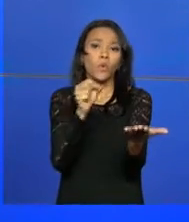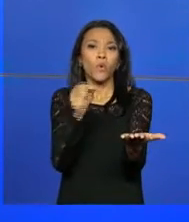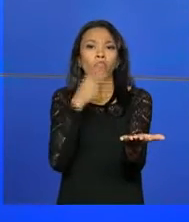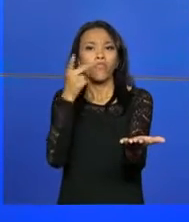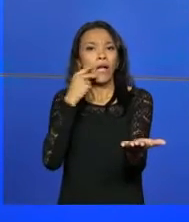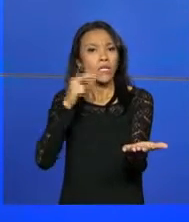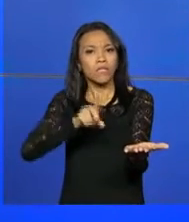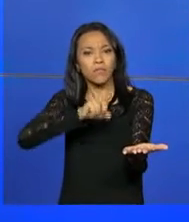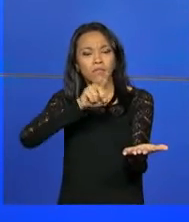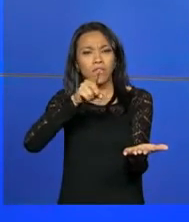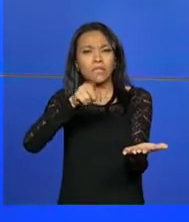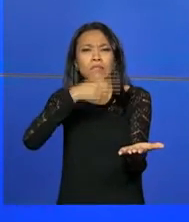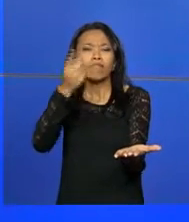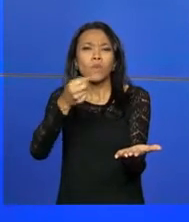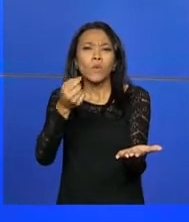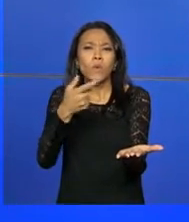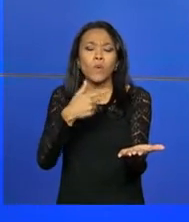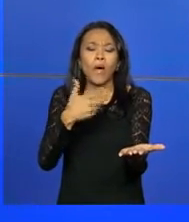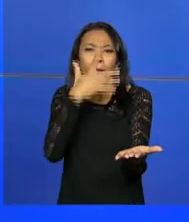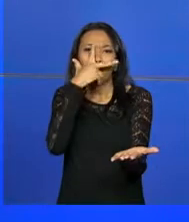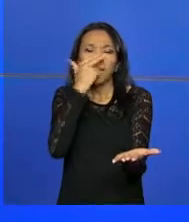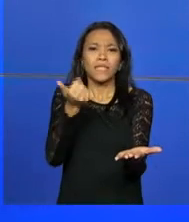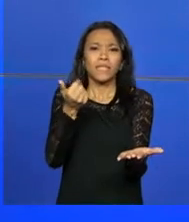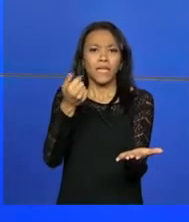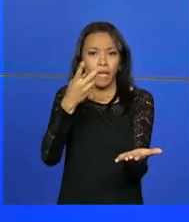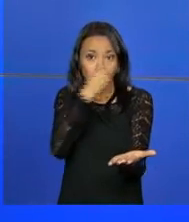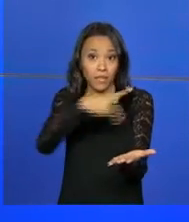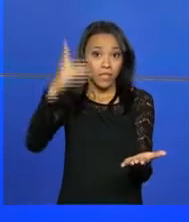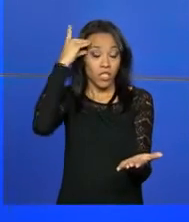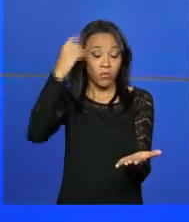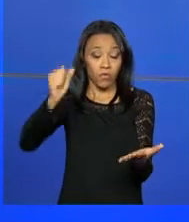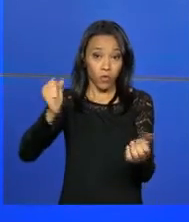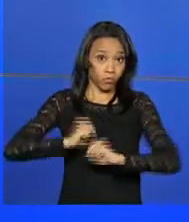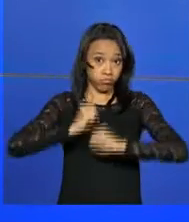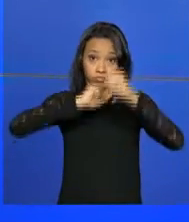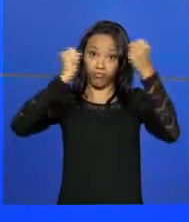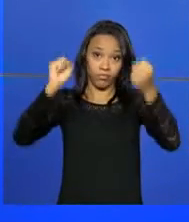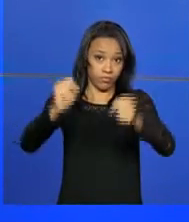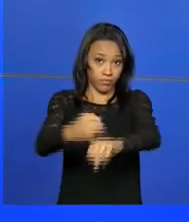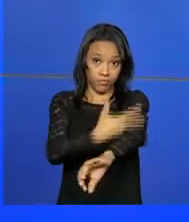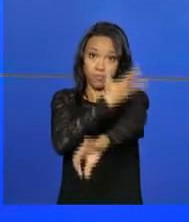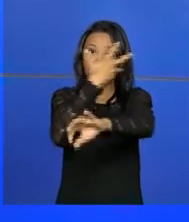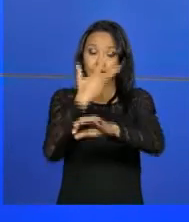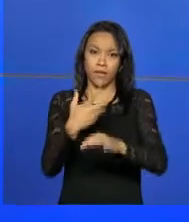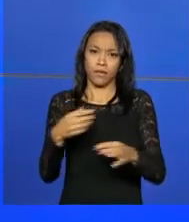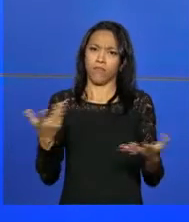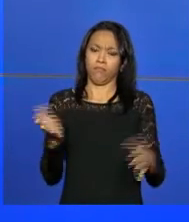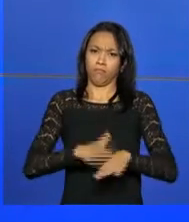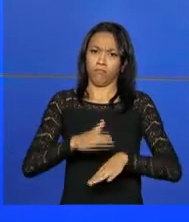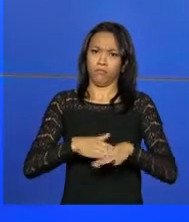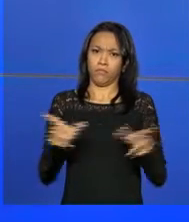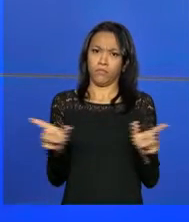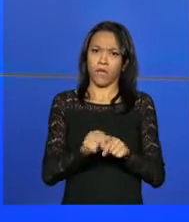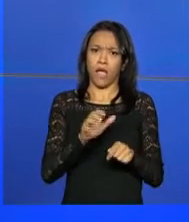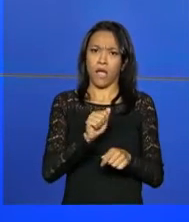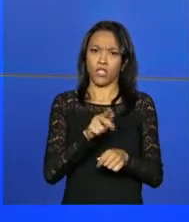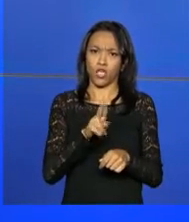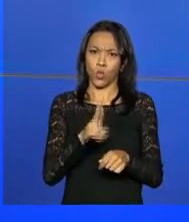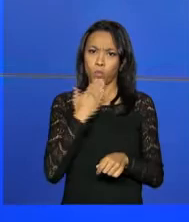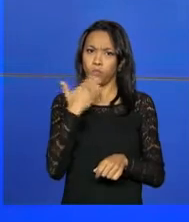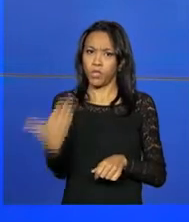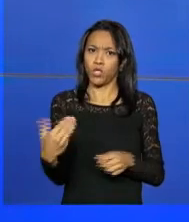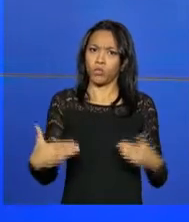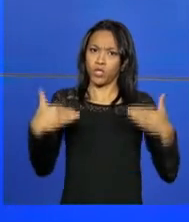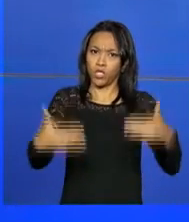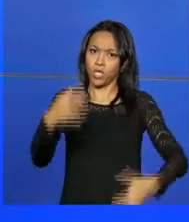fantasiosos casos de descontrole emocional da presidenta. No comunicado, a AGU afirma que pedirá ao Ministério da Justiça